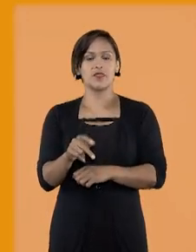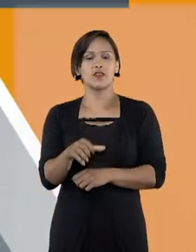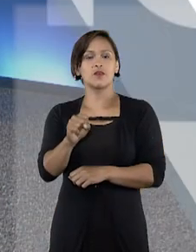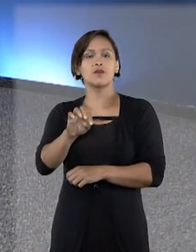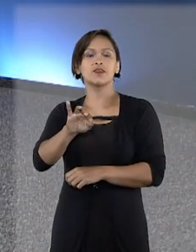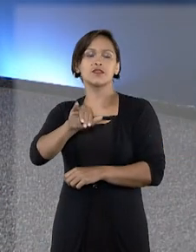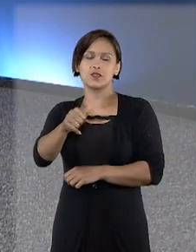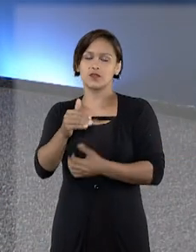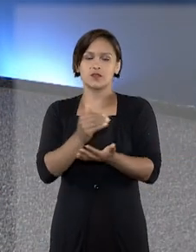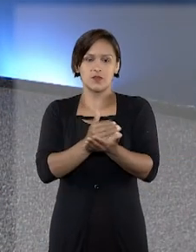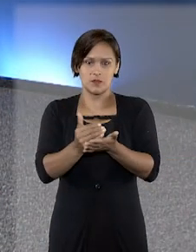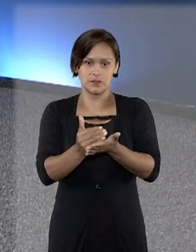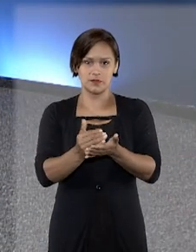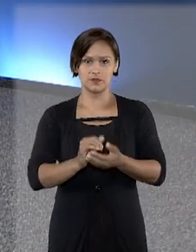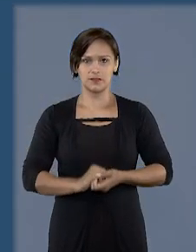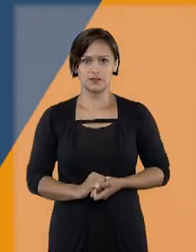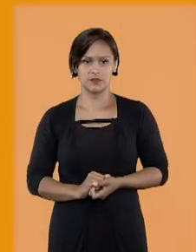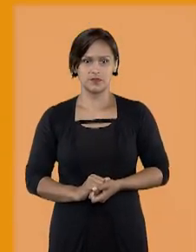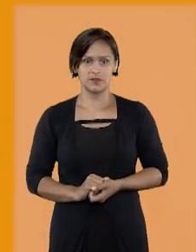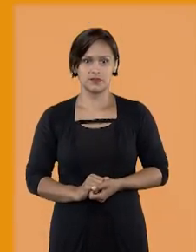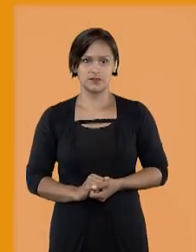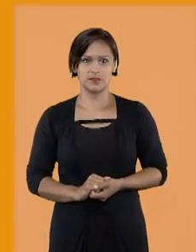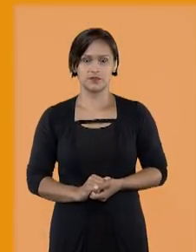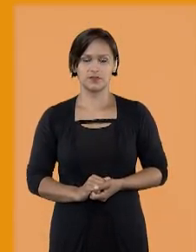STJ Notícias começa agora.